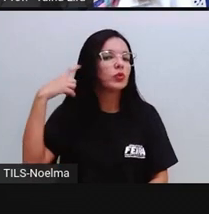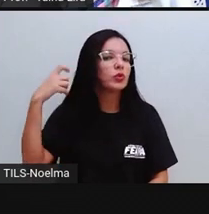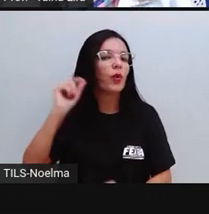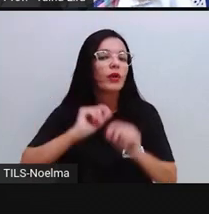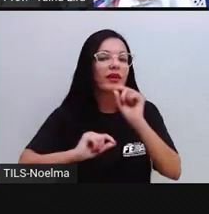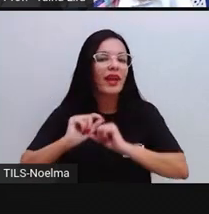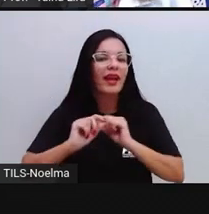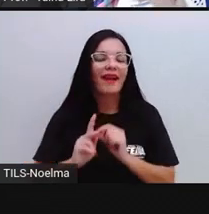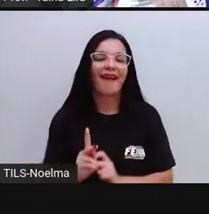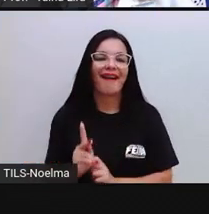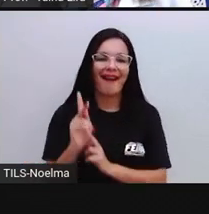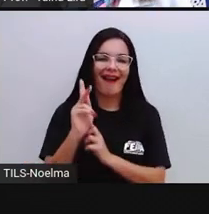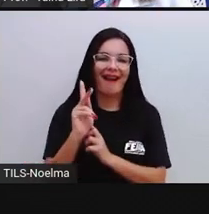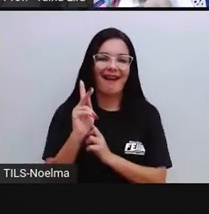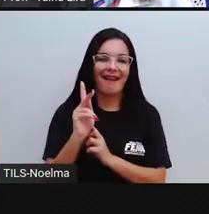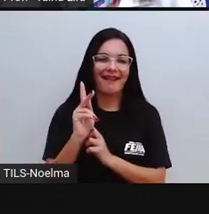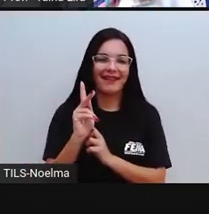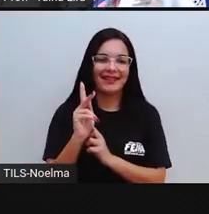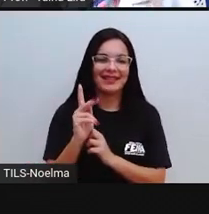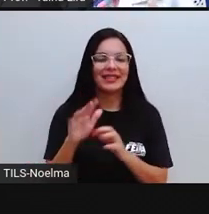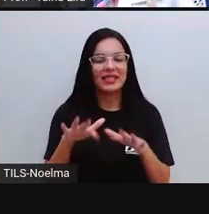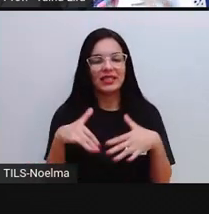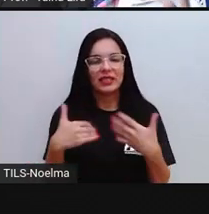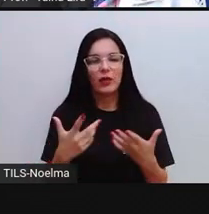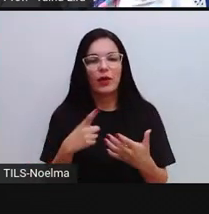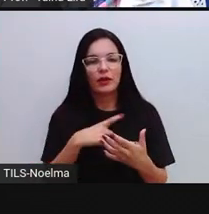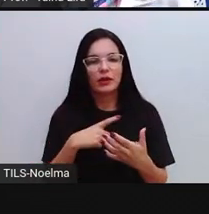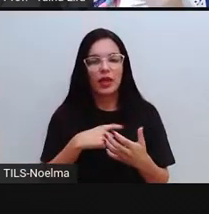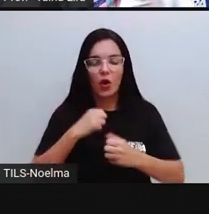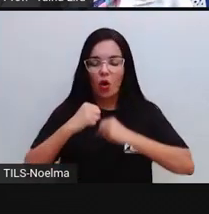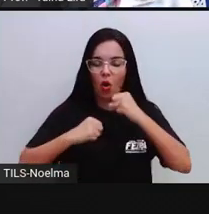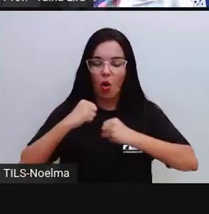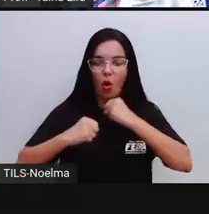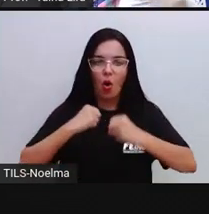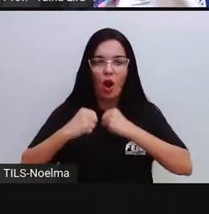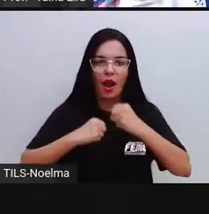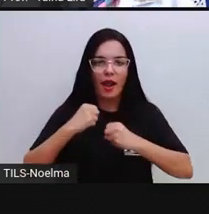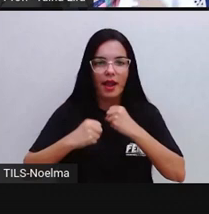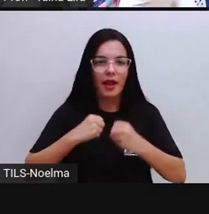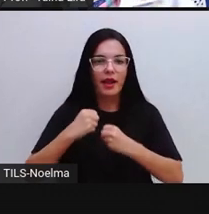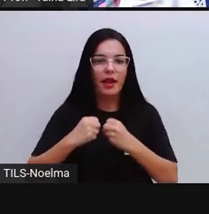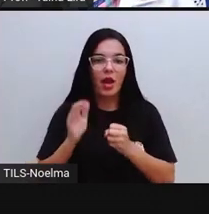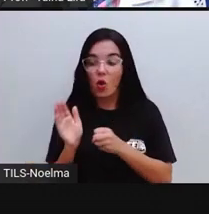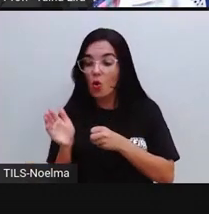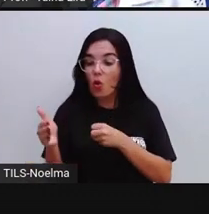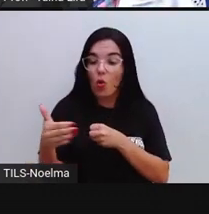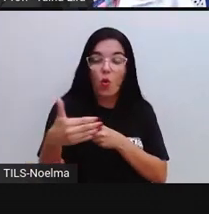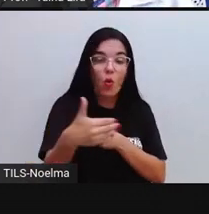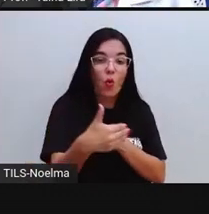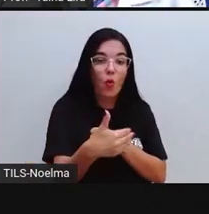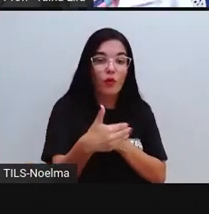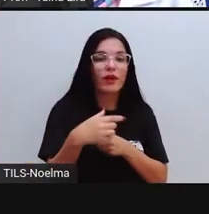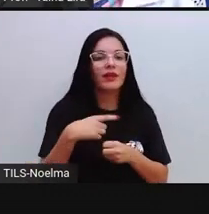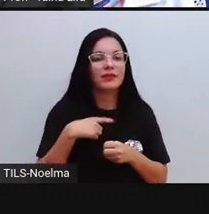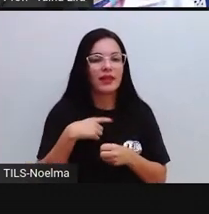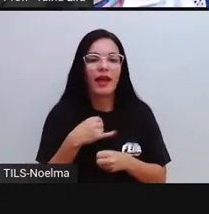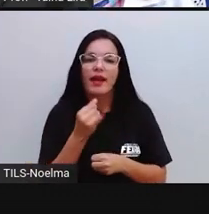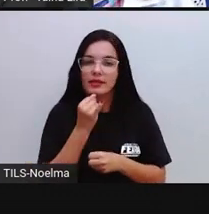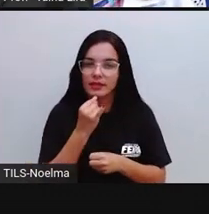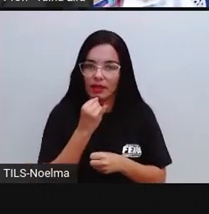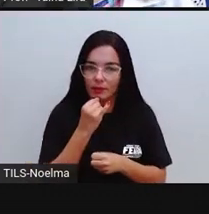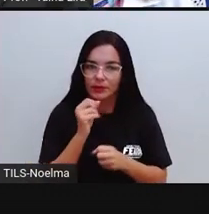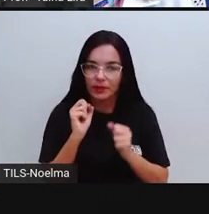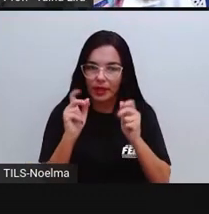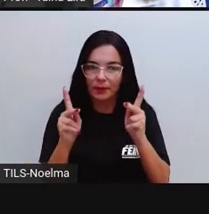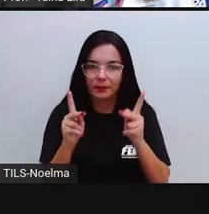Cá. Então, ó, castelo, correr, curva, certo? São exemplos,